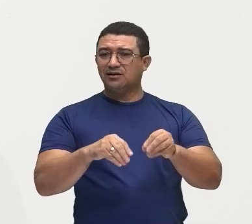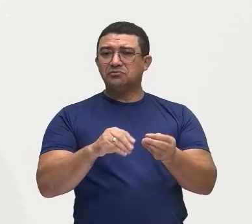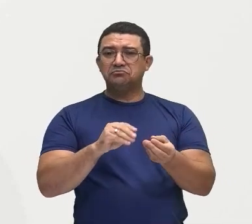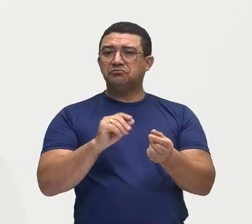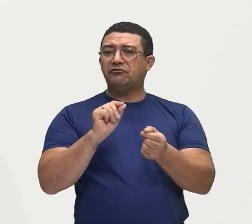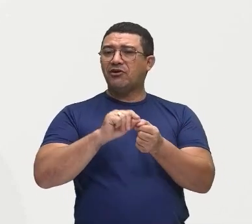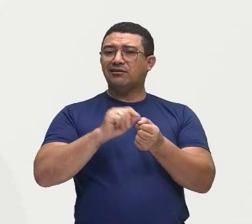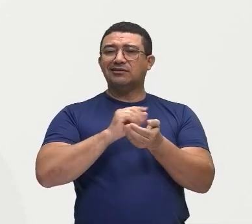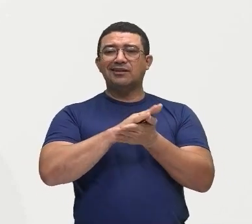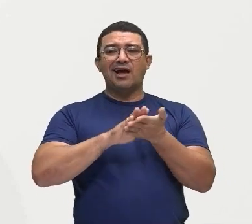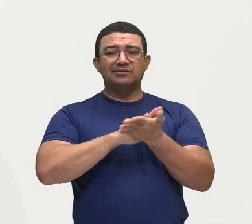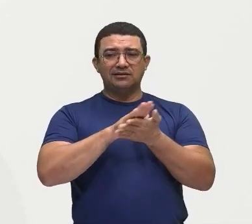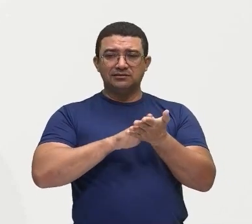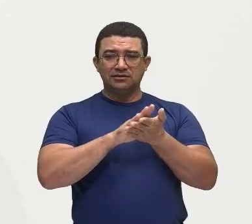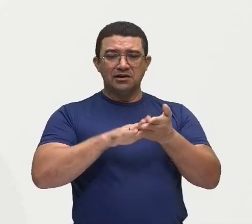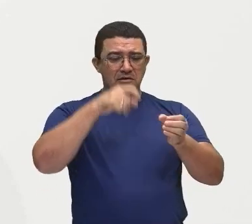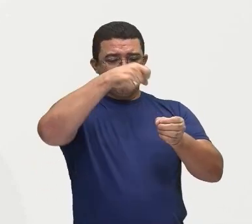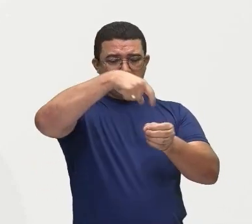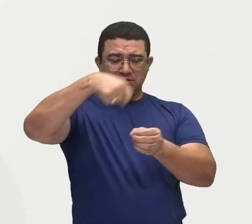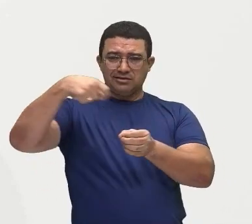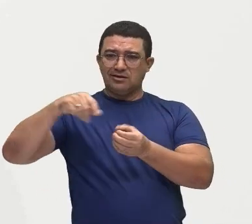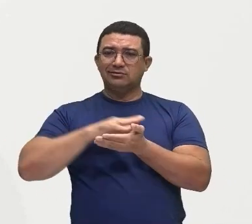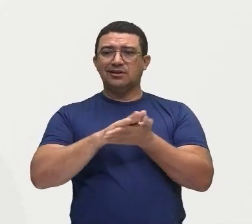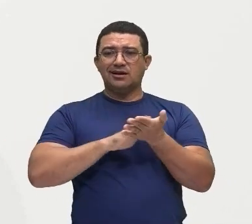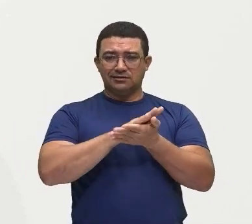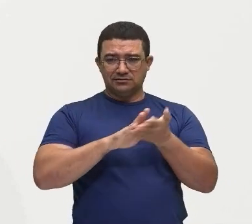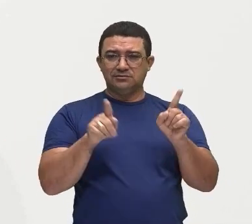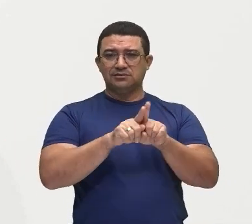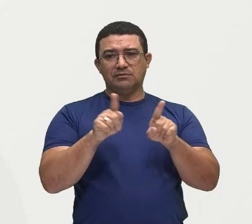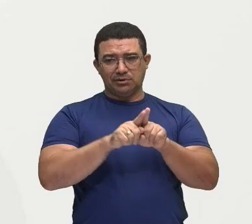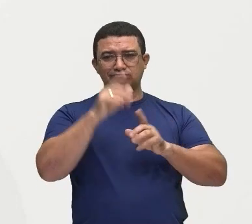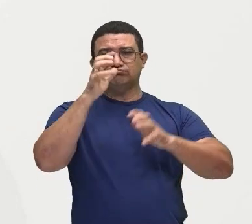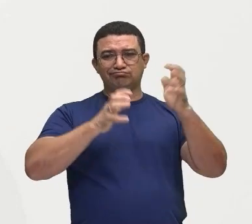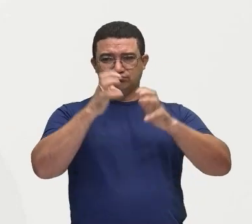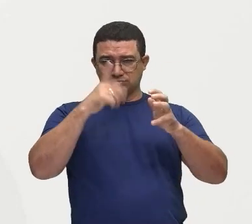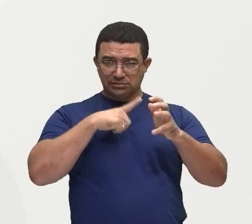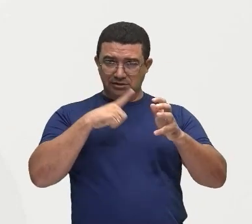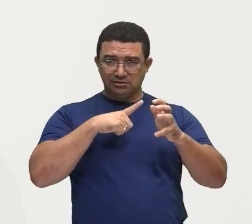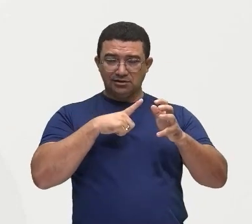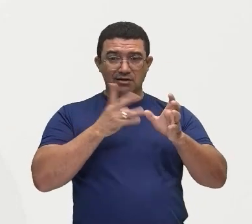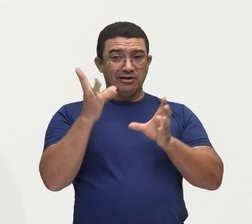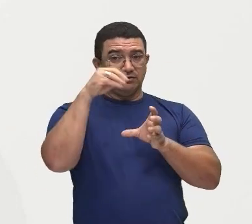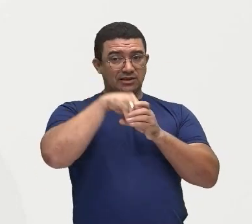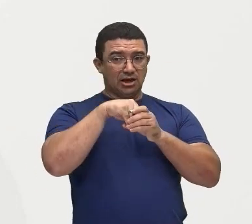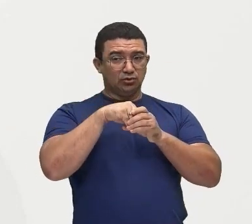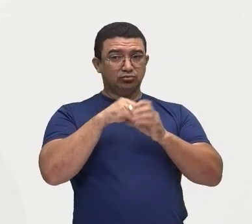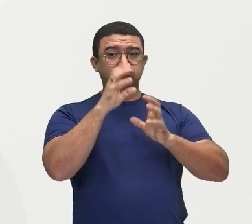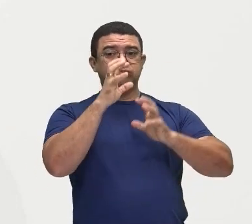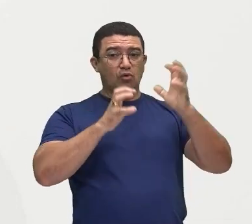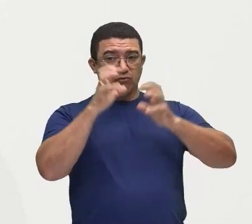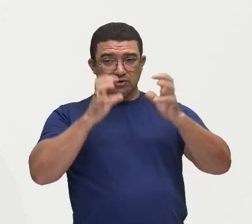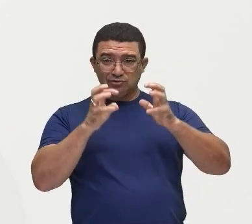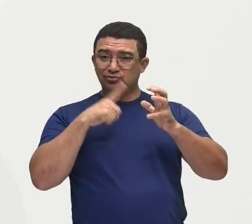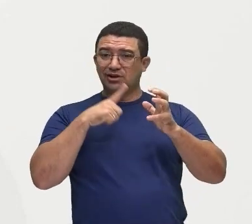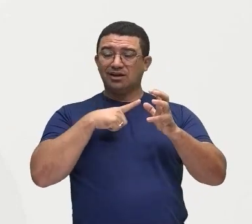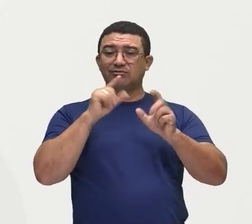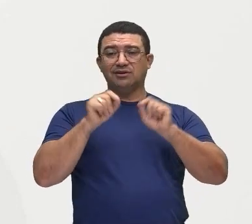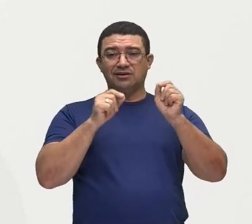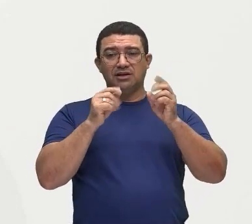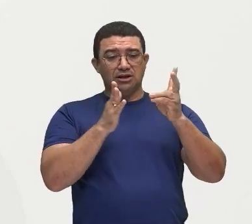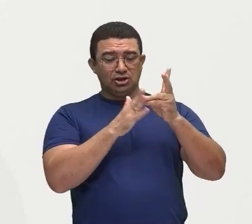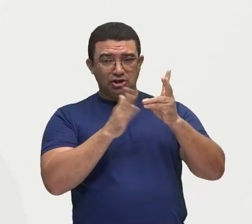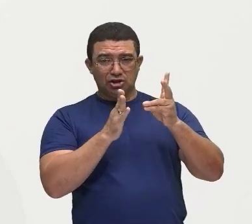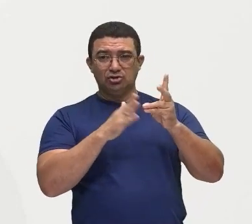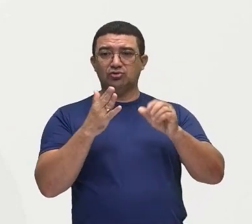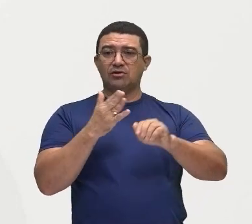econômica. Esses conflitos, eles também envolvem os indígenas, como eu comentei com vocês, né? E a